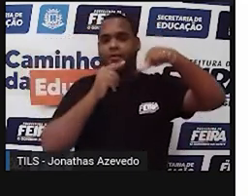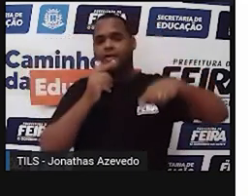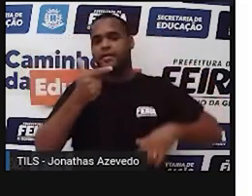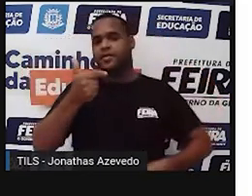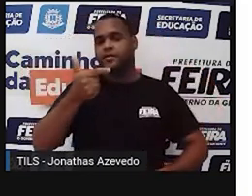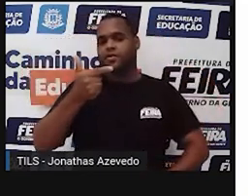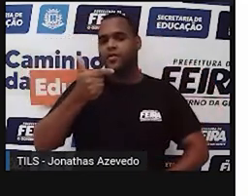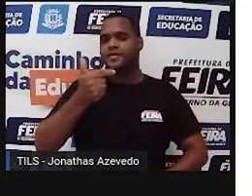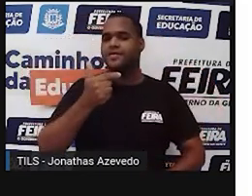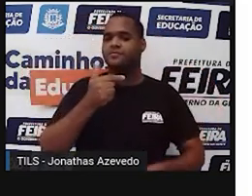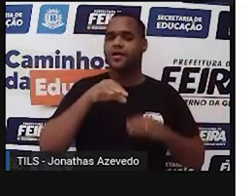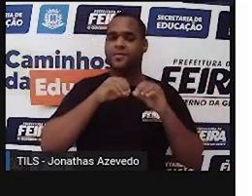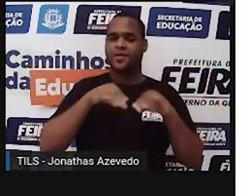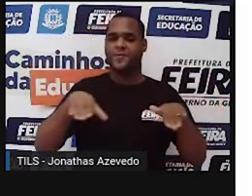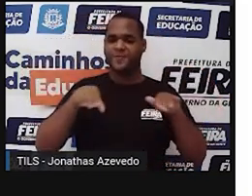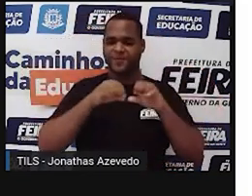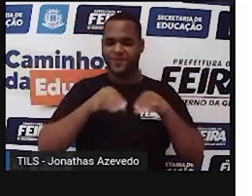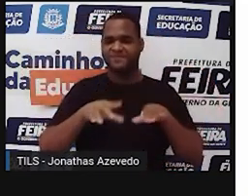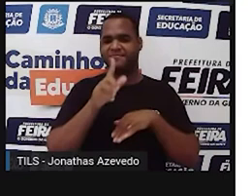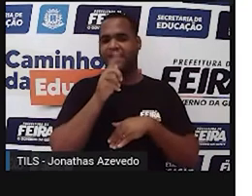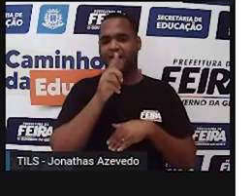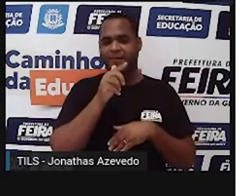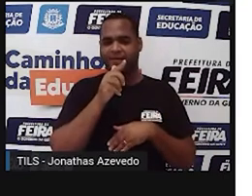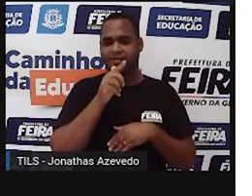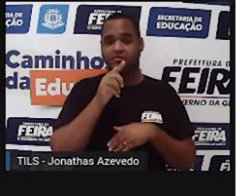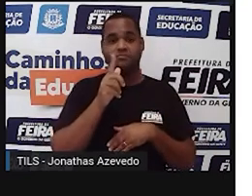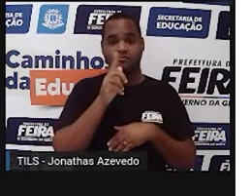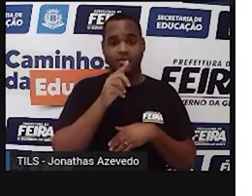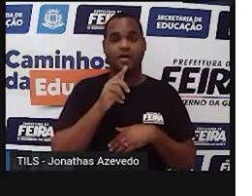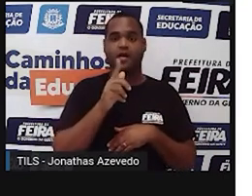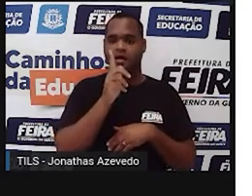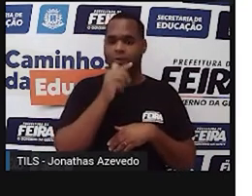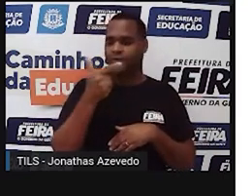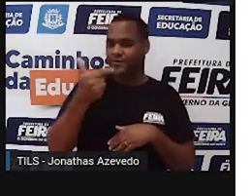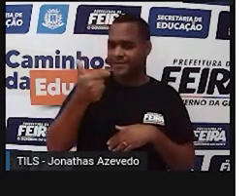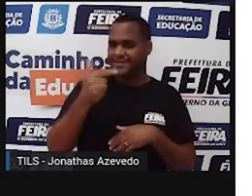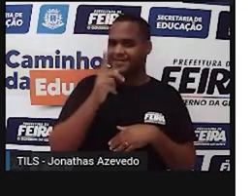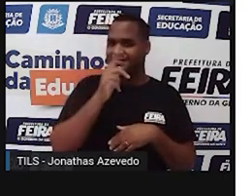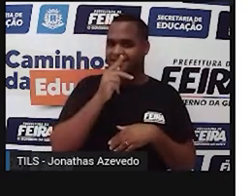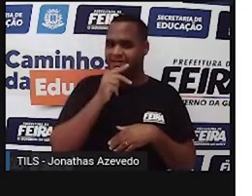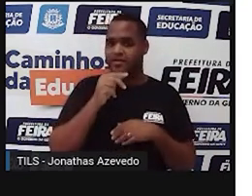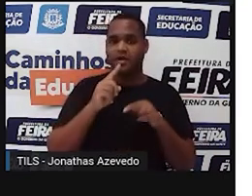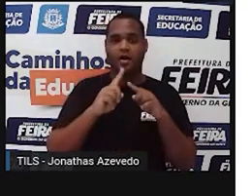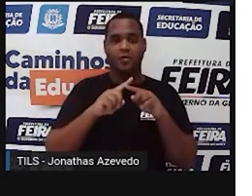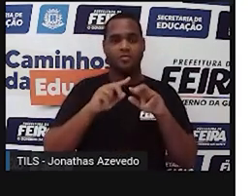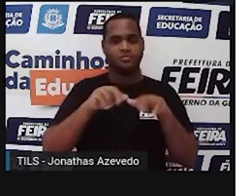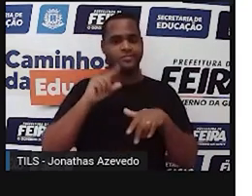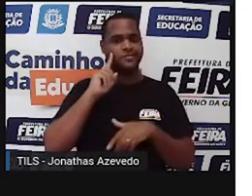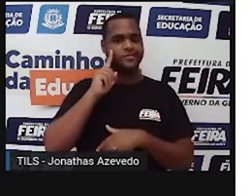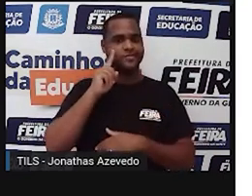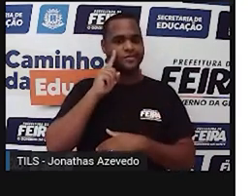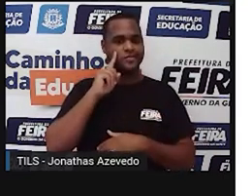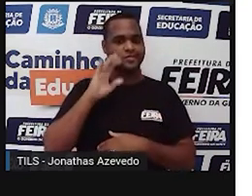12 litros de água por dia, olha só, por dia, tá?